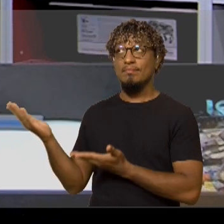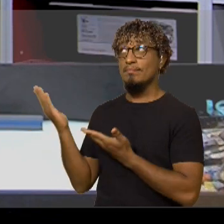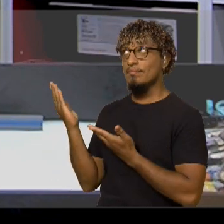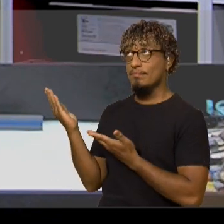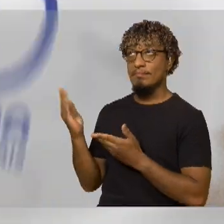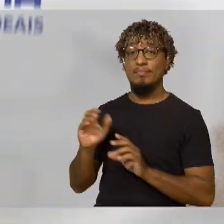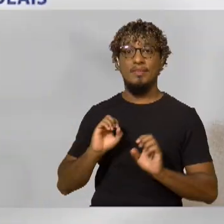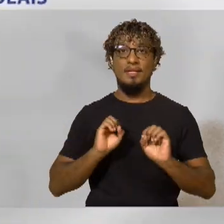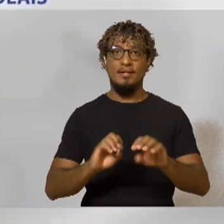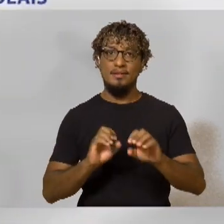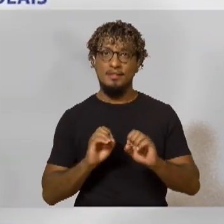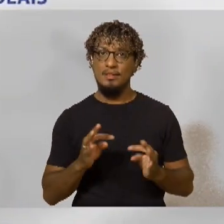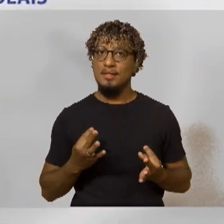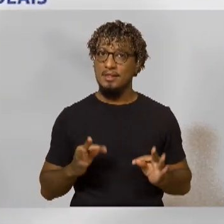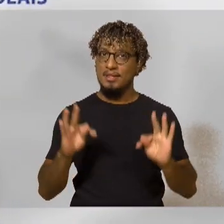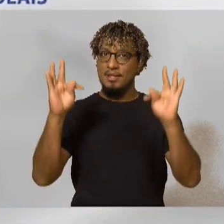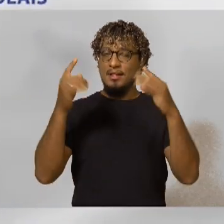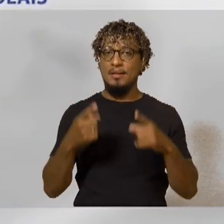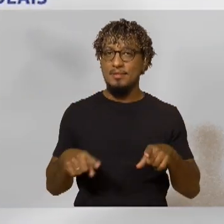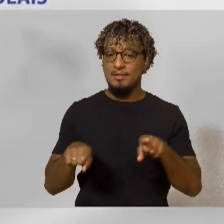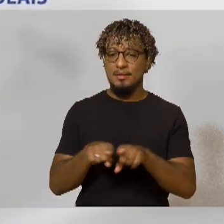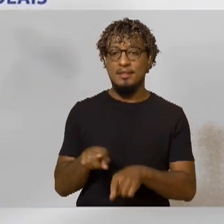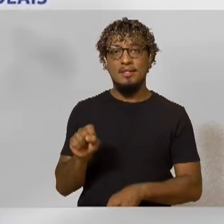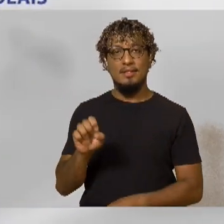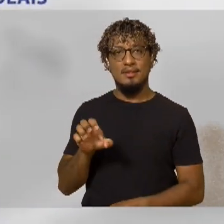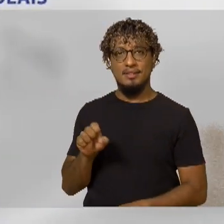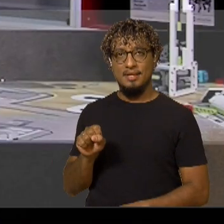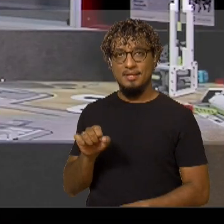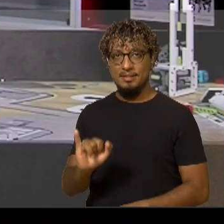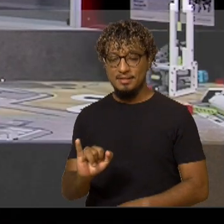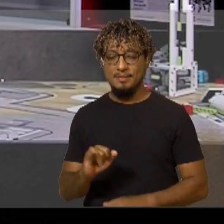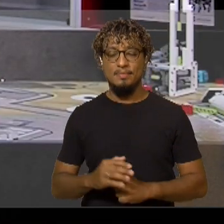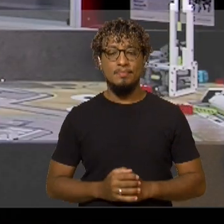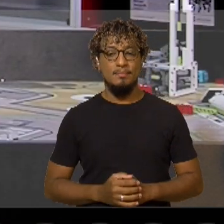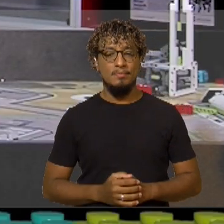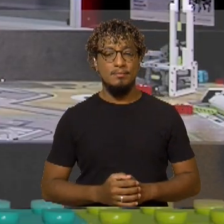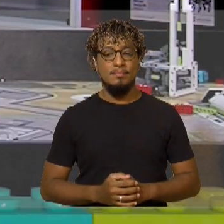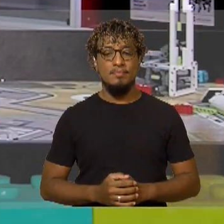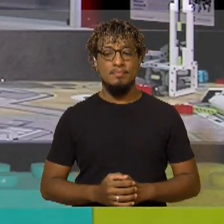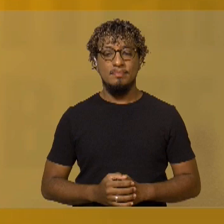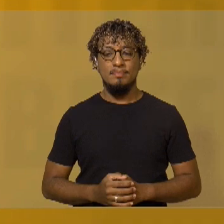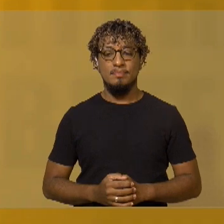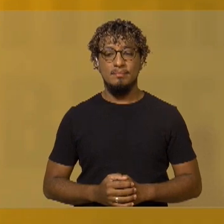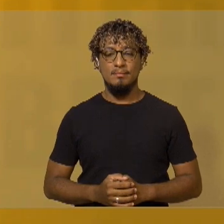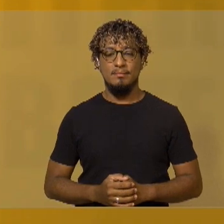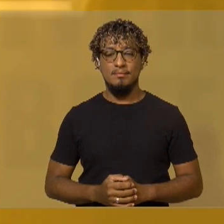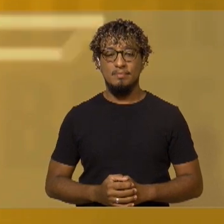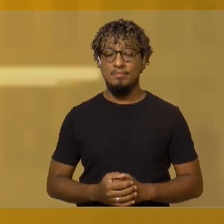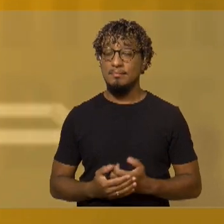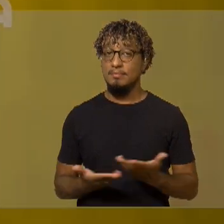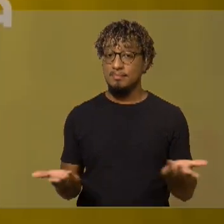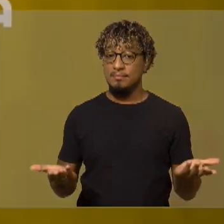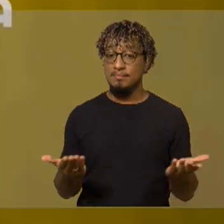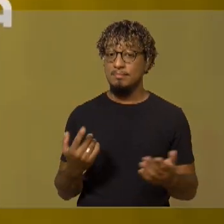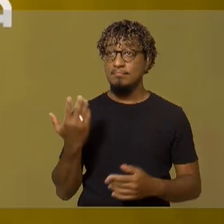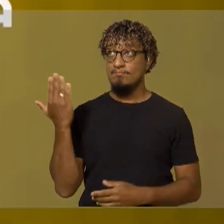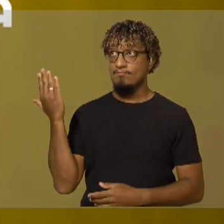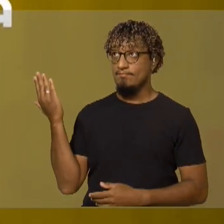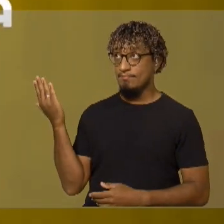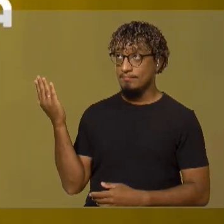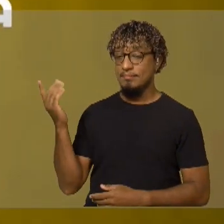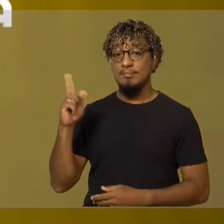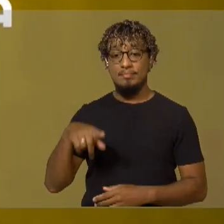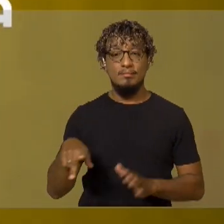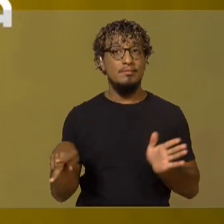ensino e tecnologia, uma cooperação com o SESI Maranhão. Eu sou o Divin Carlos e até a próxima. O Entre Letras é uma